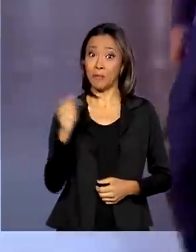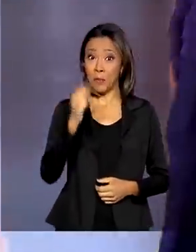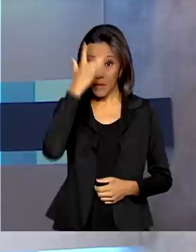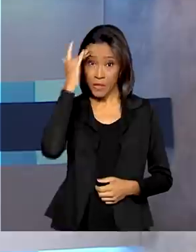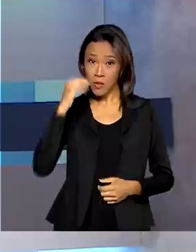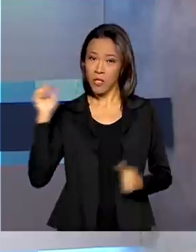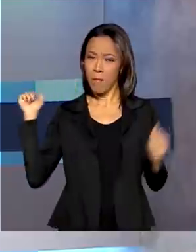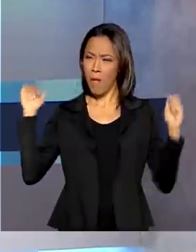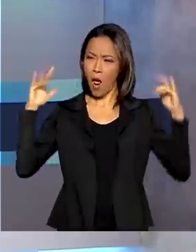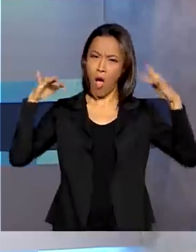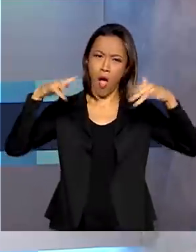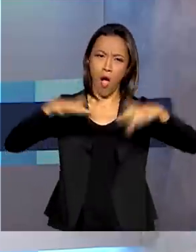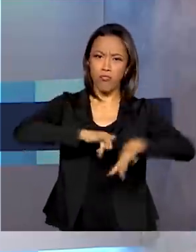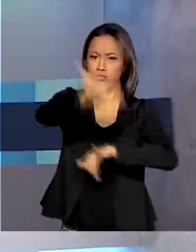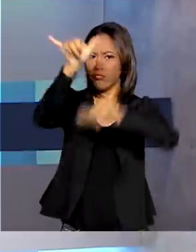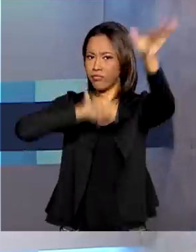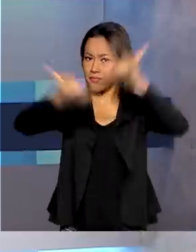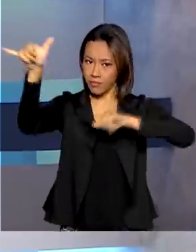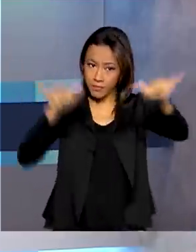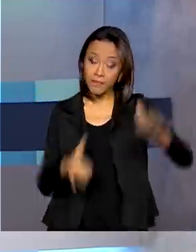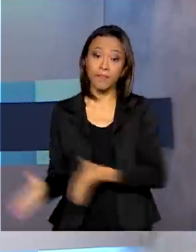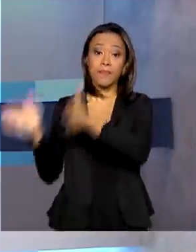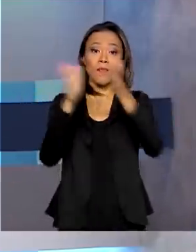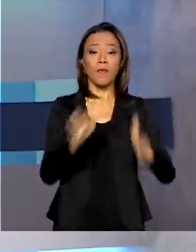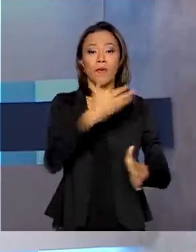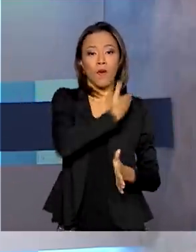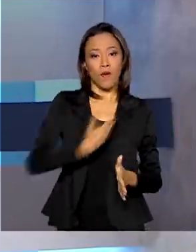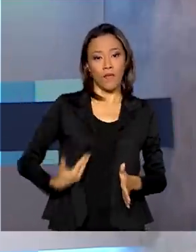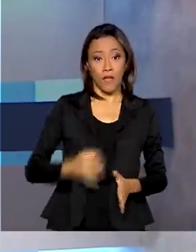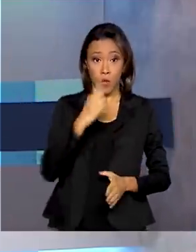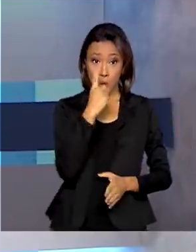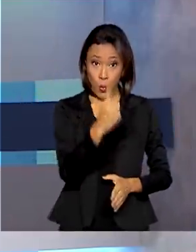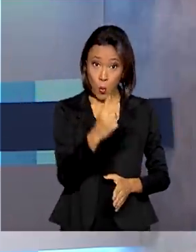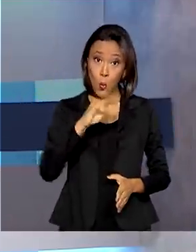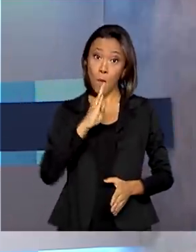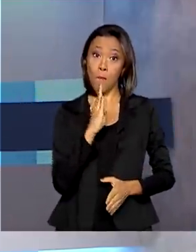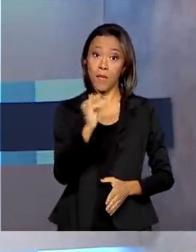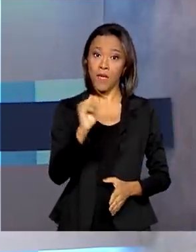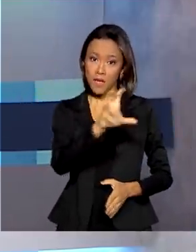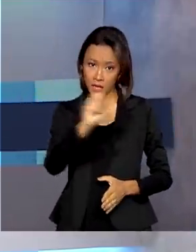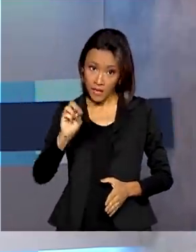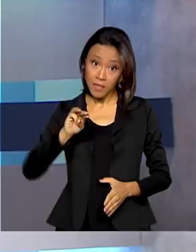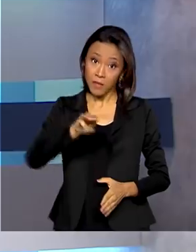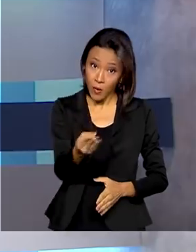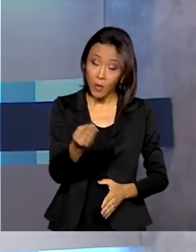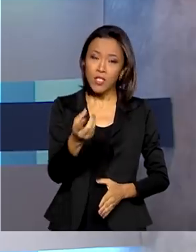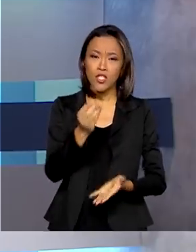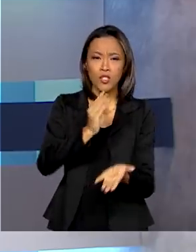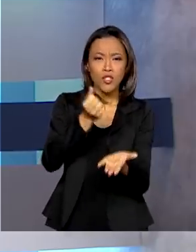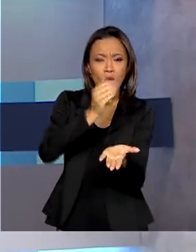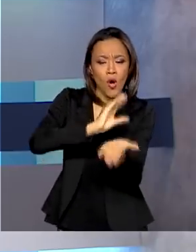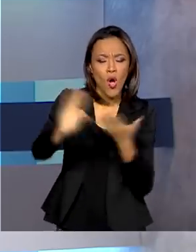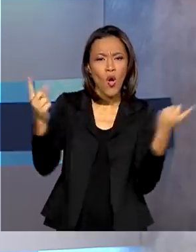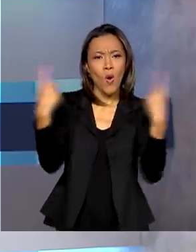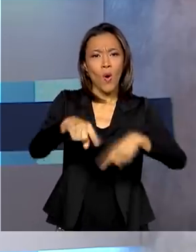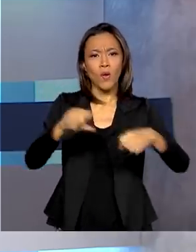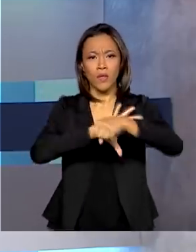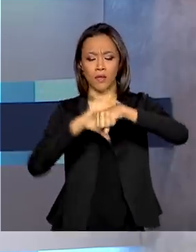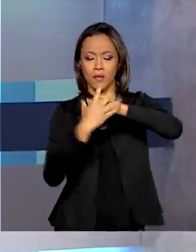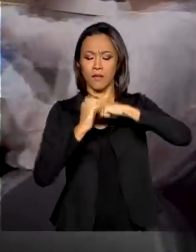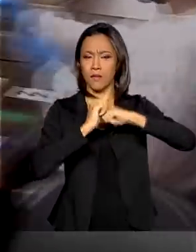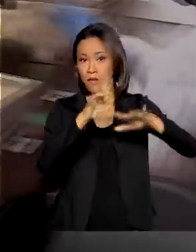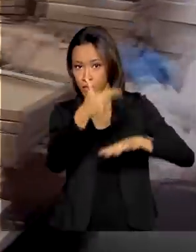Infraero. Governo repassa 1 bilhão e meio para o combate à Covid-19 e outras doenças. E veja também,